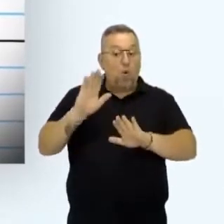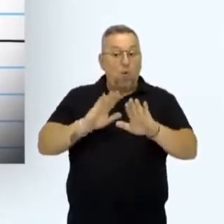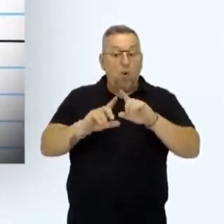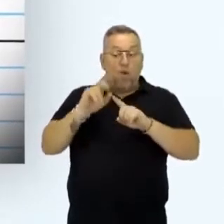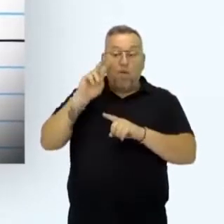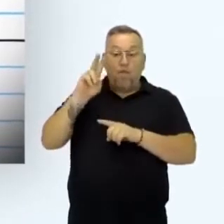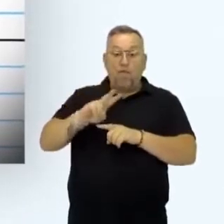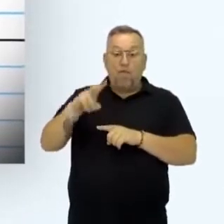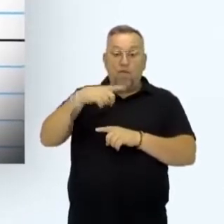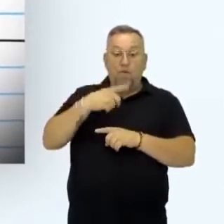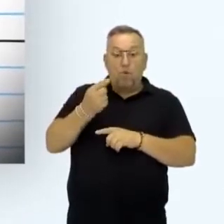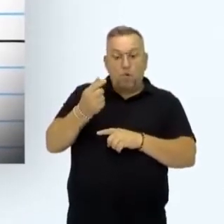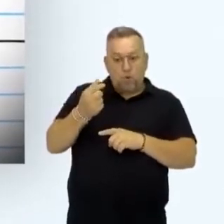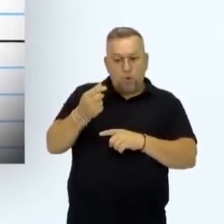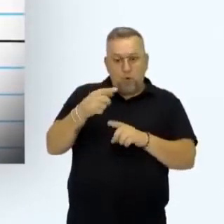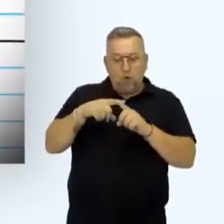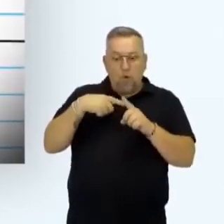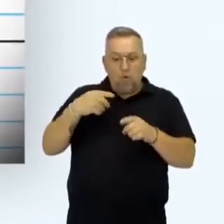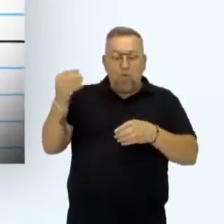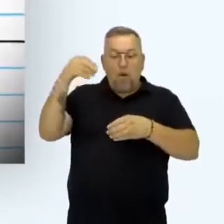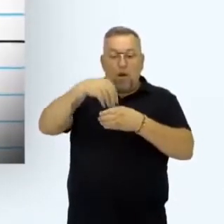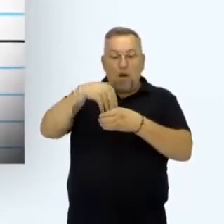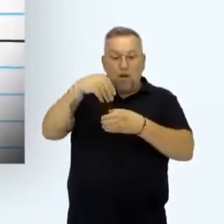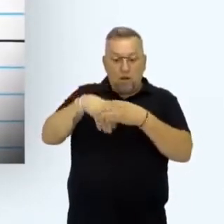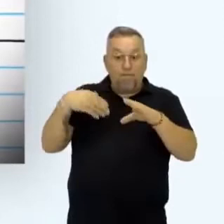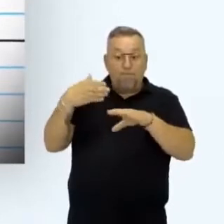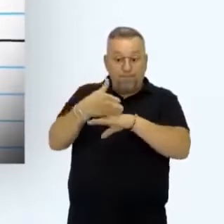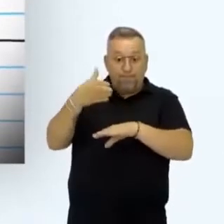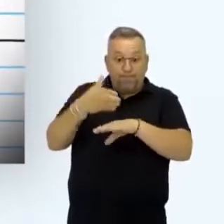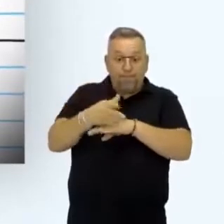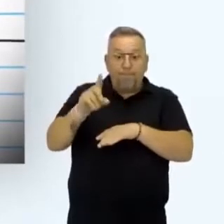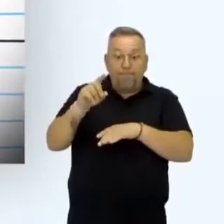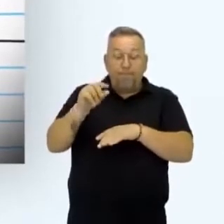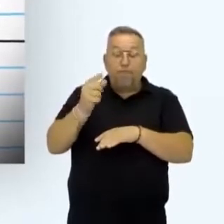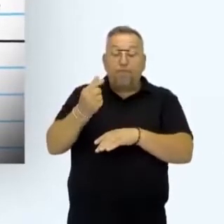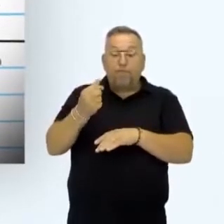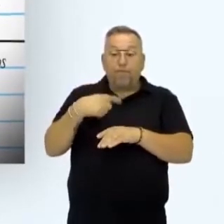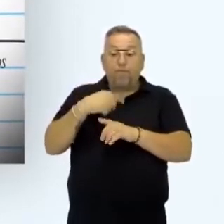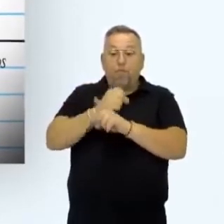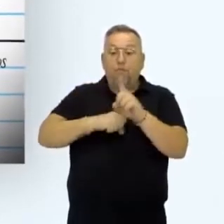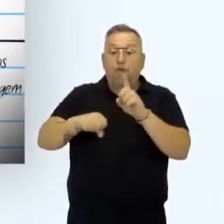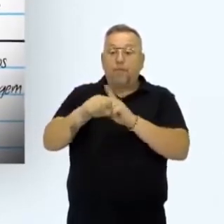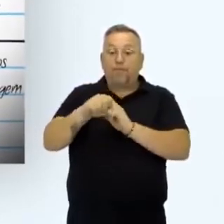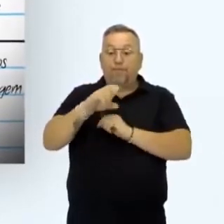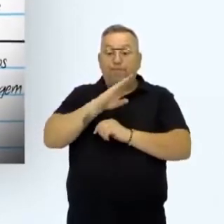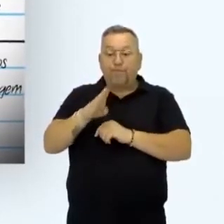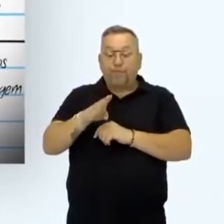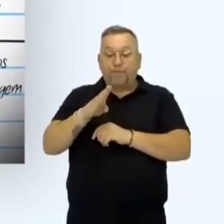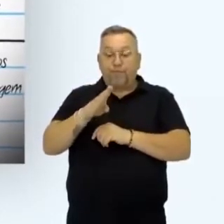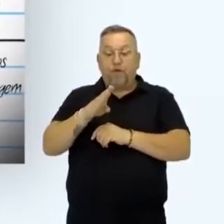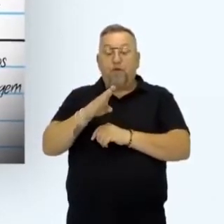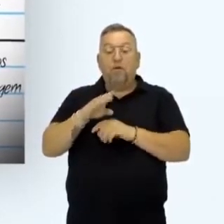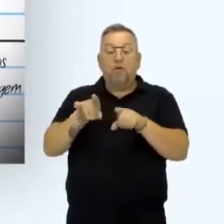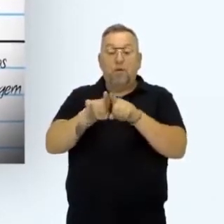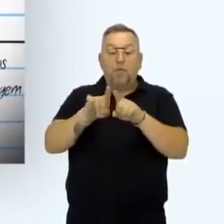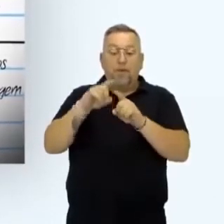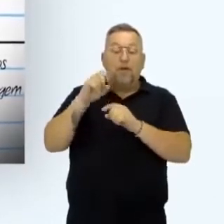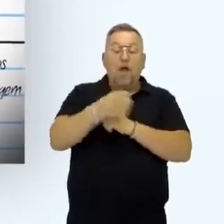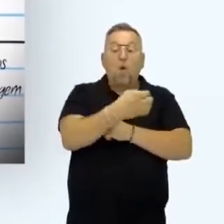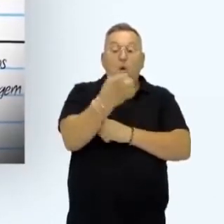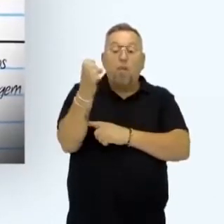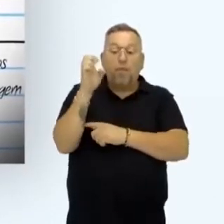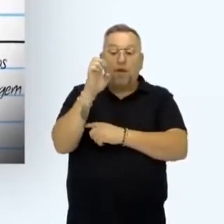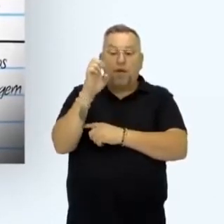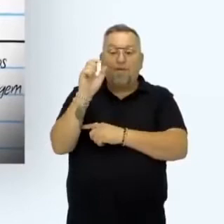levando em conta os custos financeiros para a implantação e de acesso, os custos causados à sociedade, direta ou indiretamente, e ao meio ambiente.